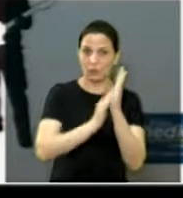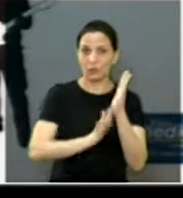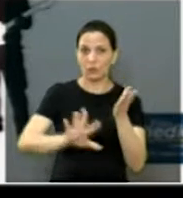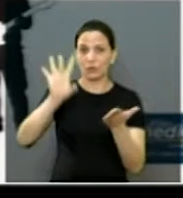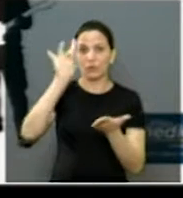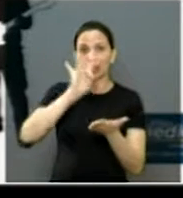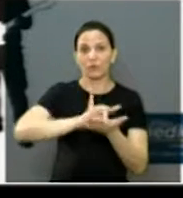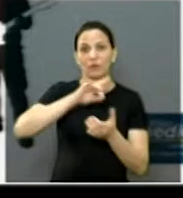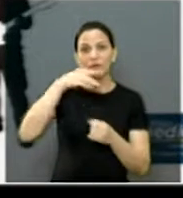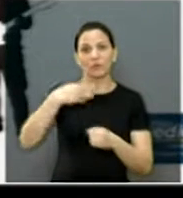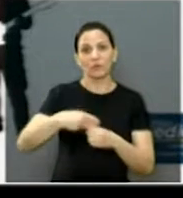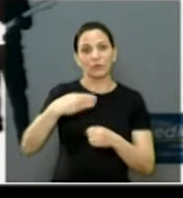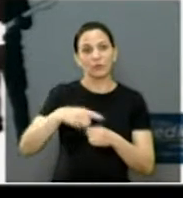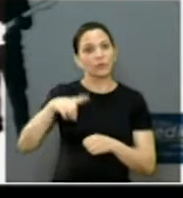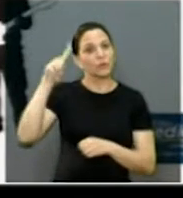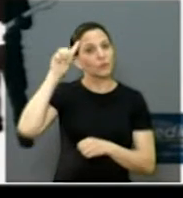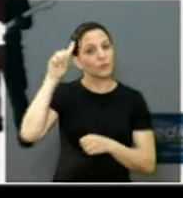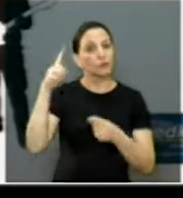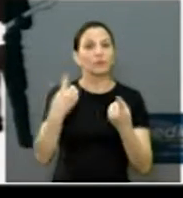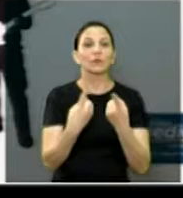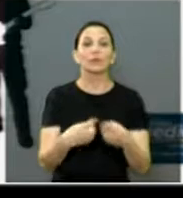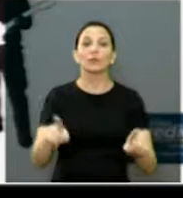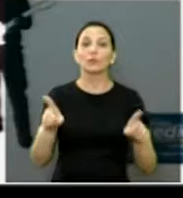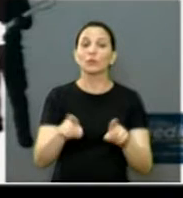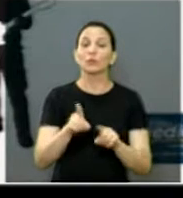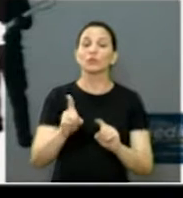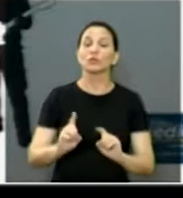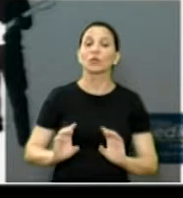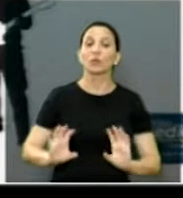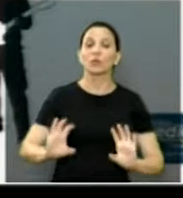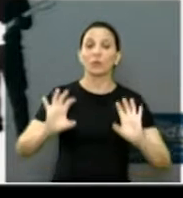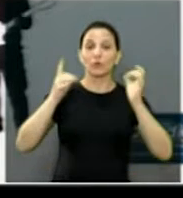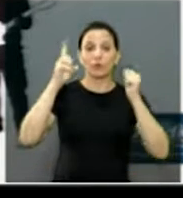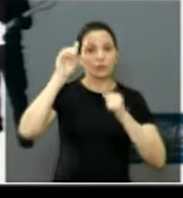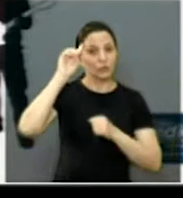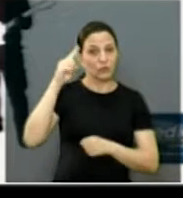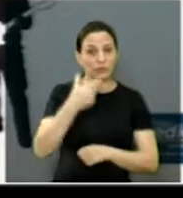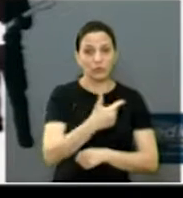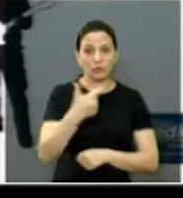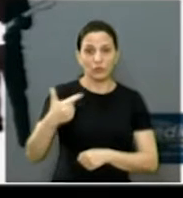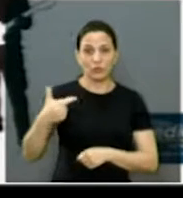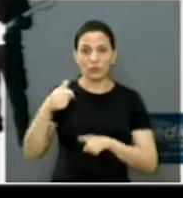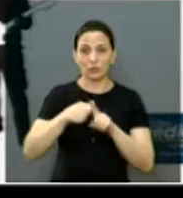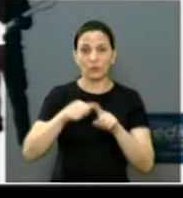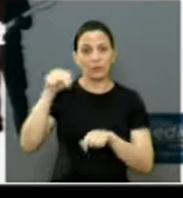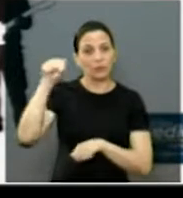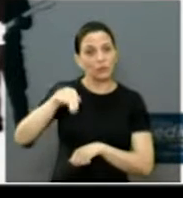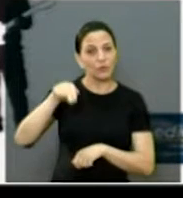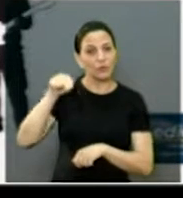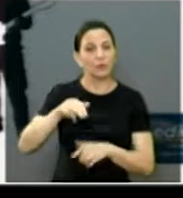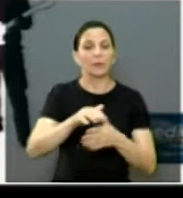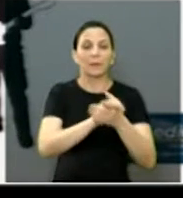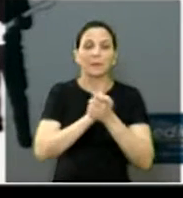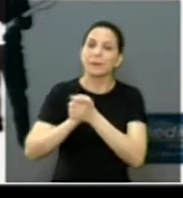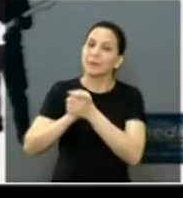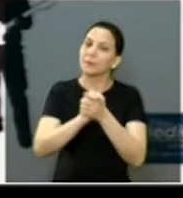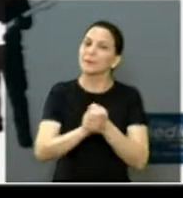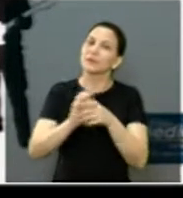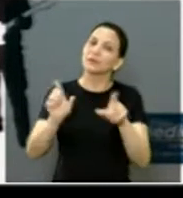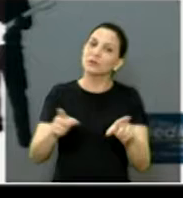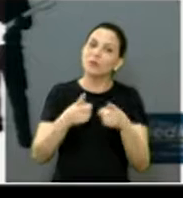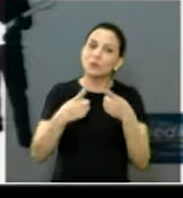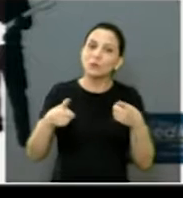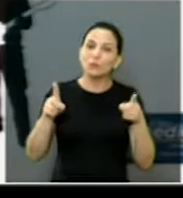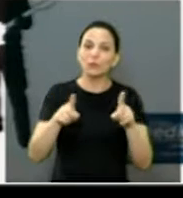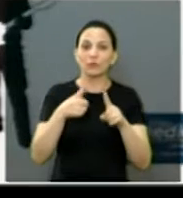dia do músico, que comemoramos dia 22 de novembro. Então, fica aqui, nossas congratulações a todos os